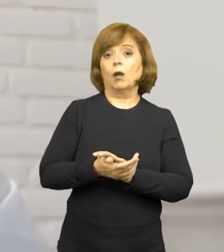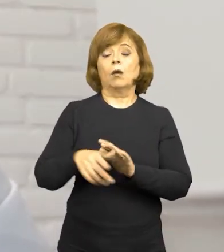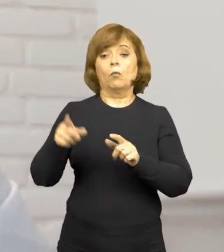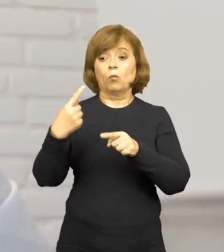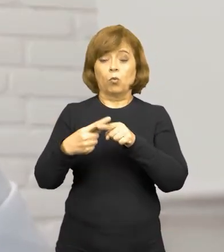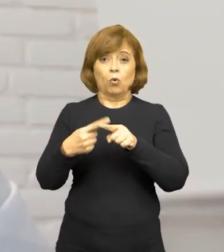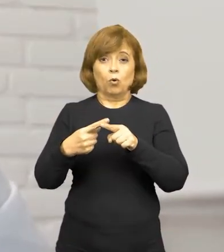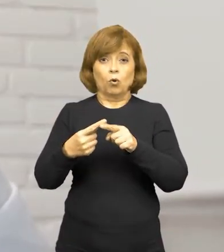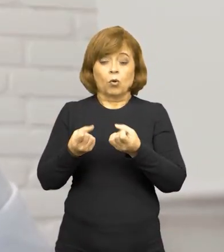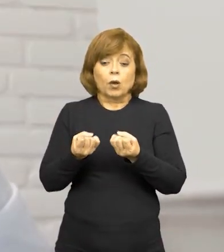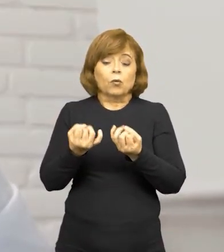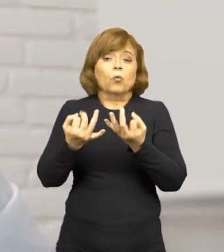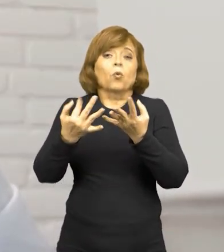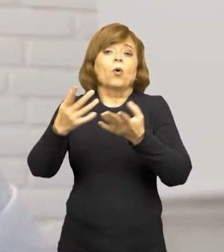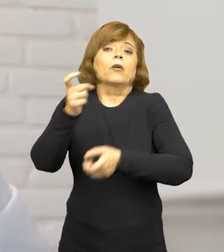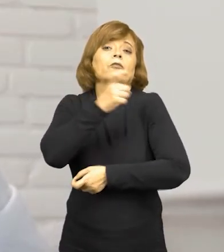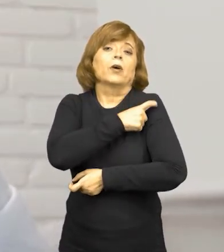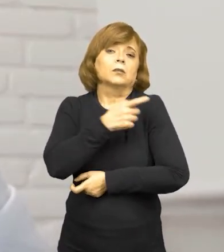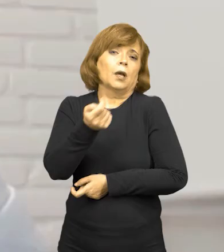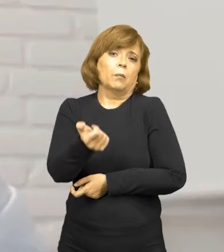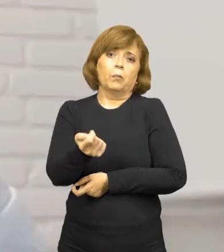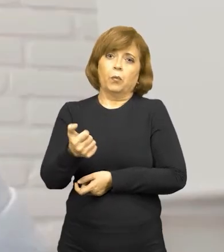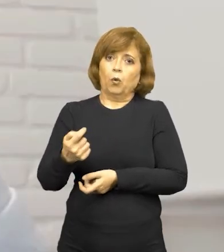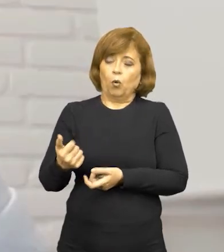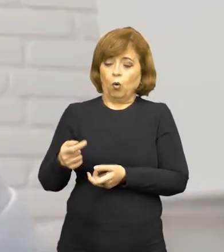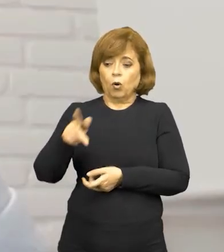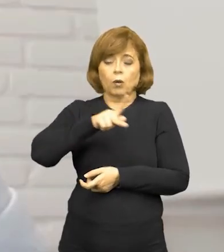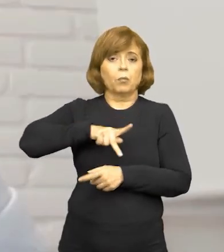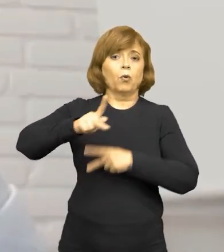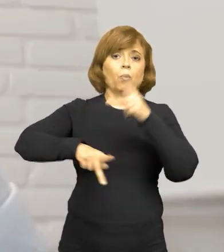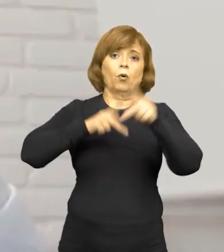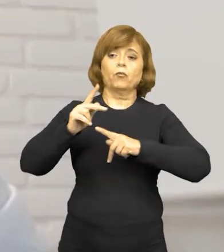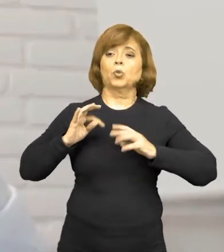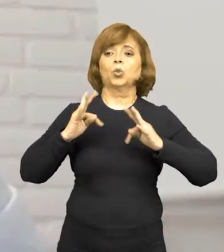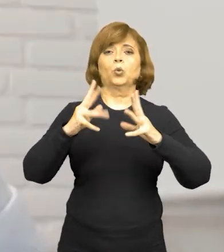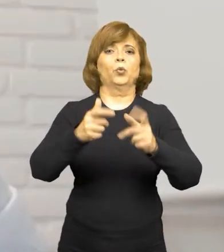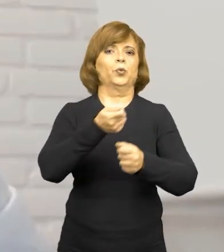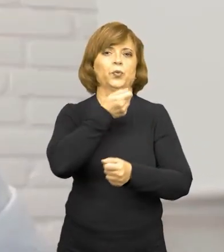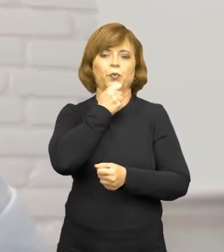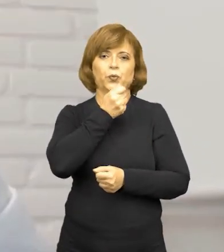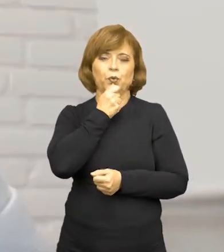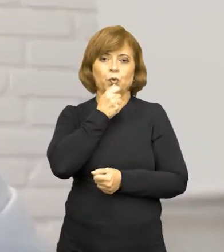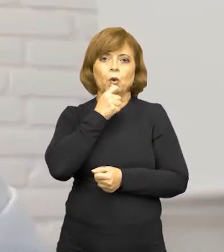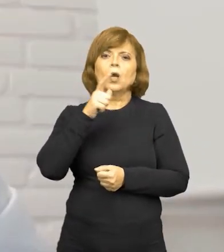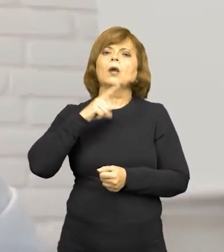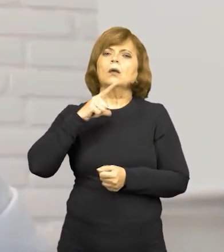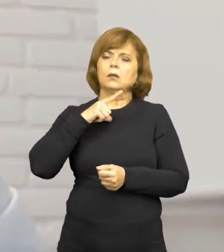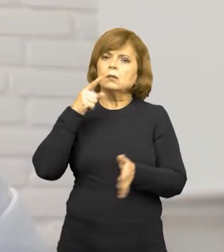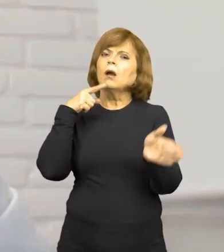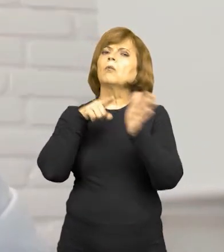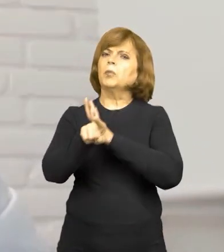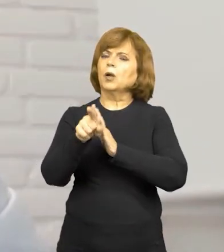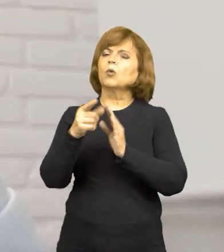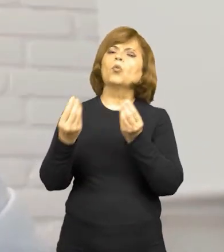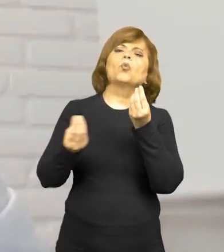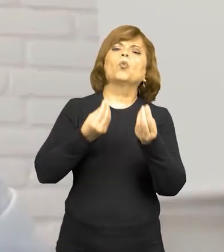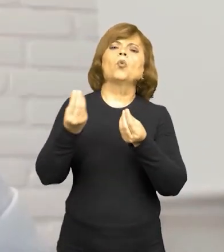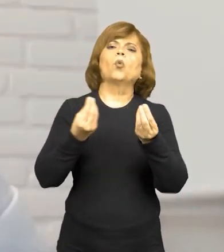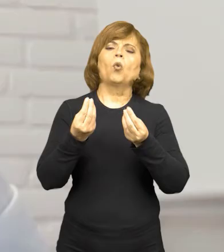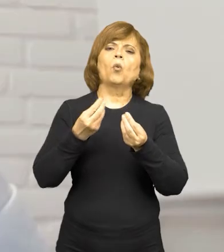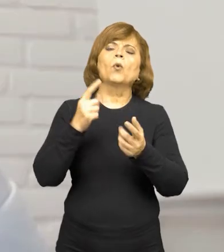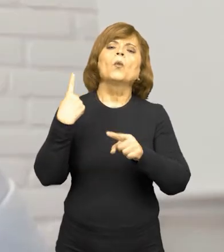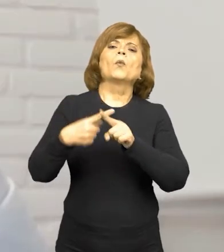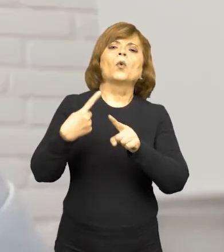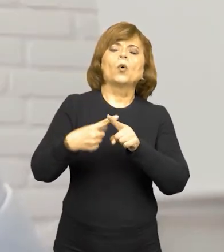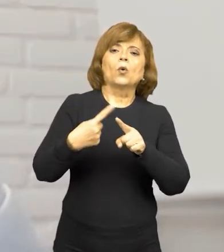quantidade de vacinas disponível é imensamente inferior à população, isso urge um questionamento sobre os critérios, sobre as